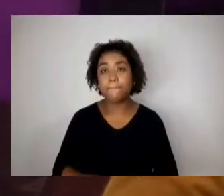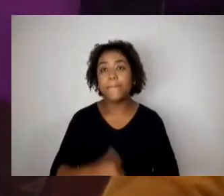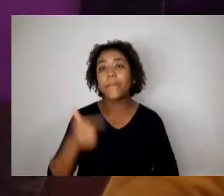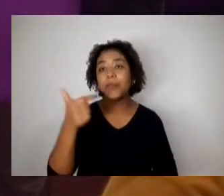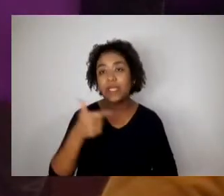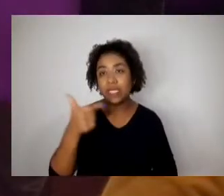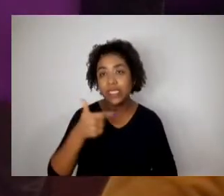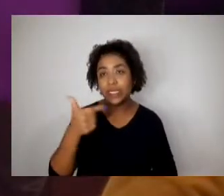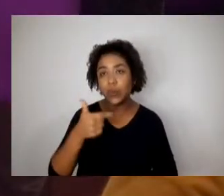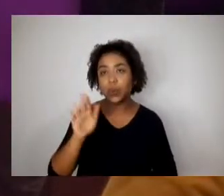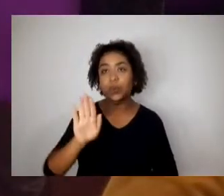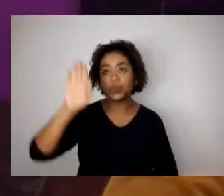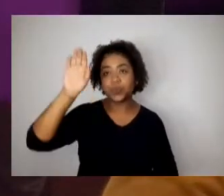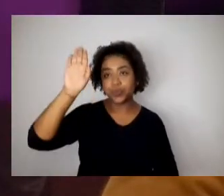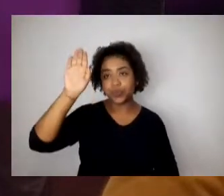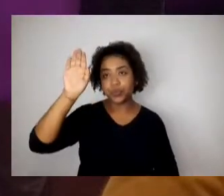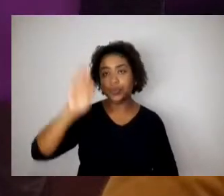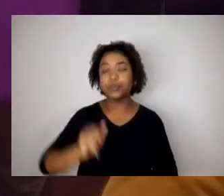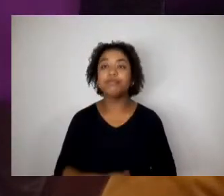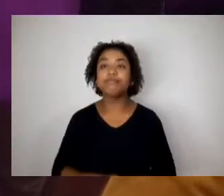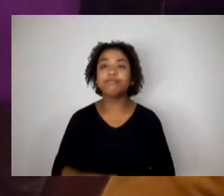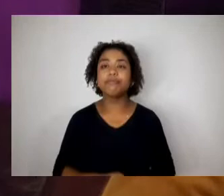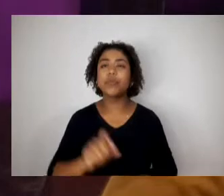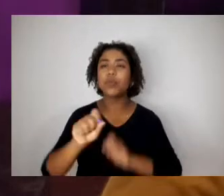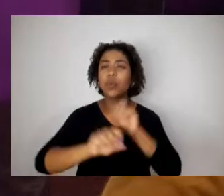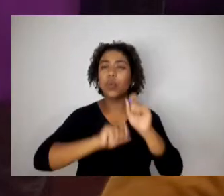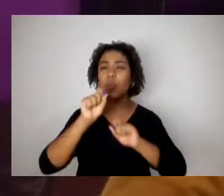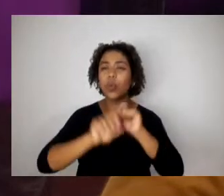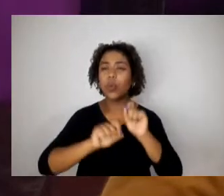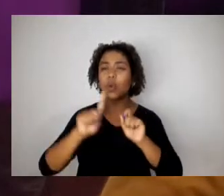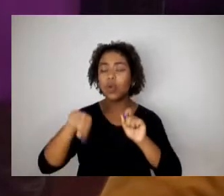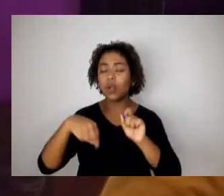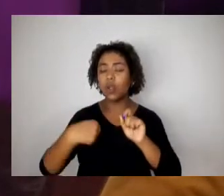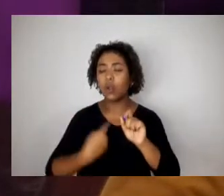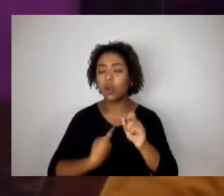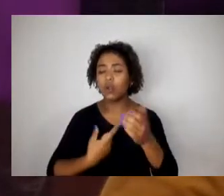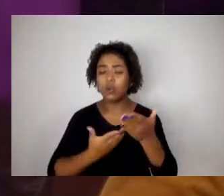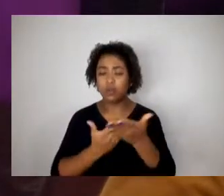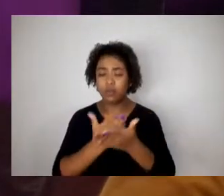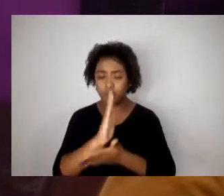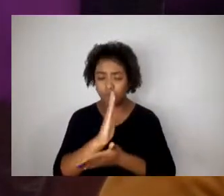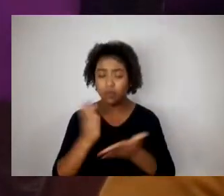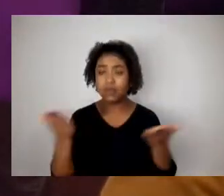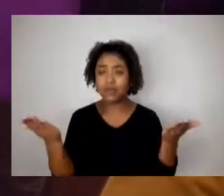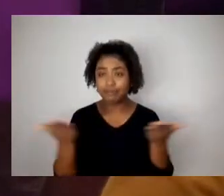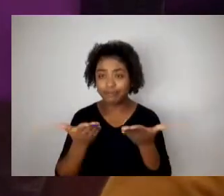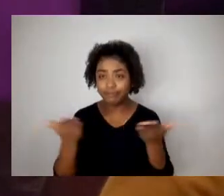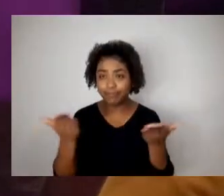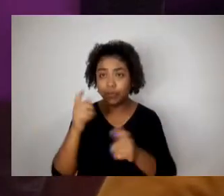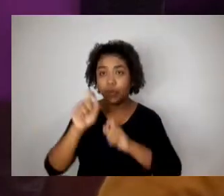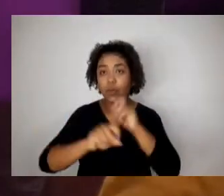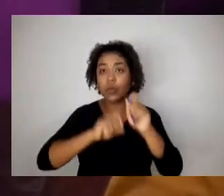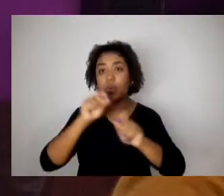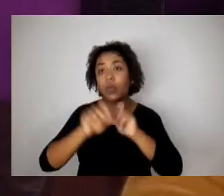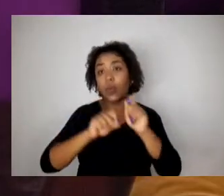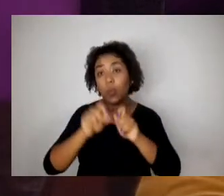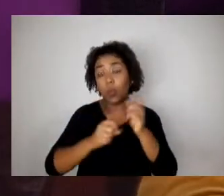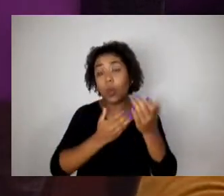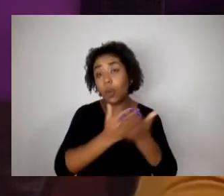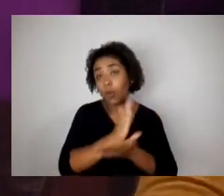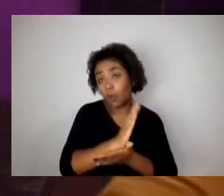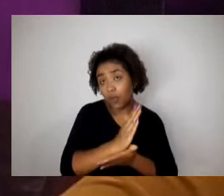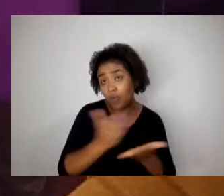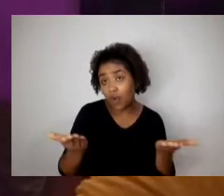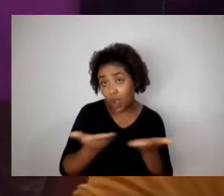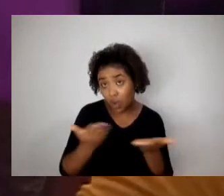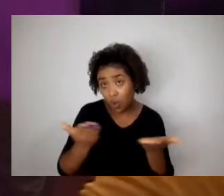Mas, assim, o que a gente acabou de aprovar aqui, a gente não, o que acabou de ser aprovado nesse projeto, porque nós tivemos